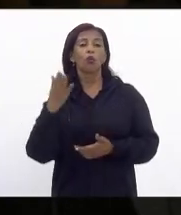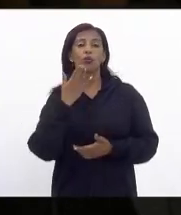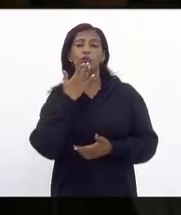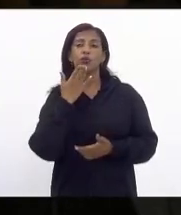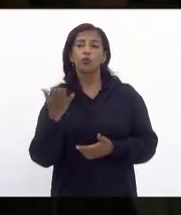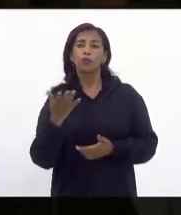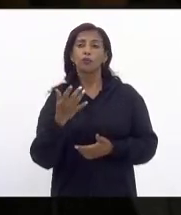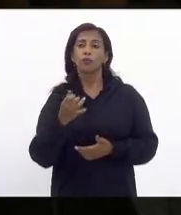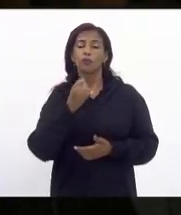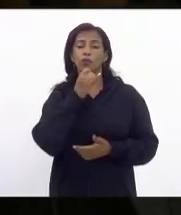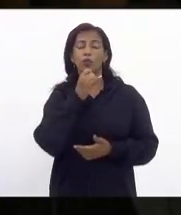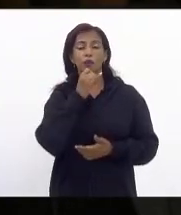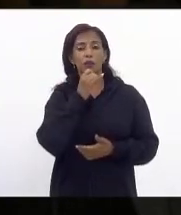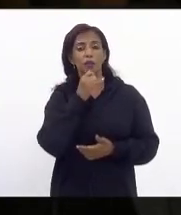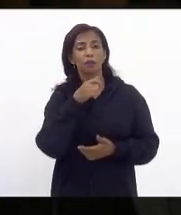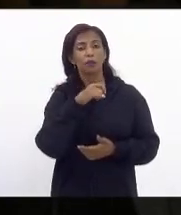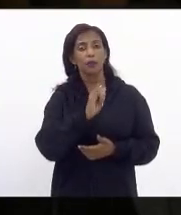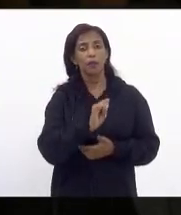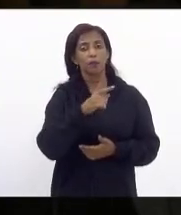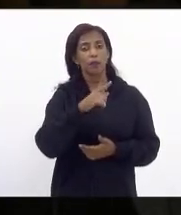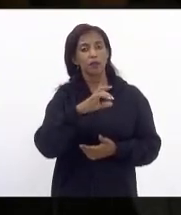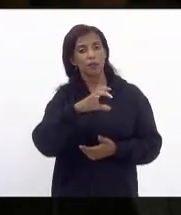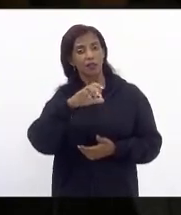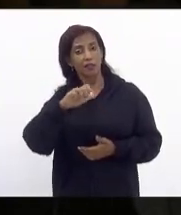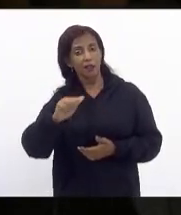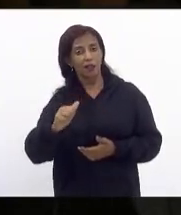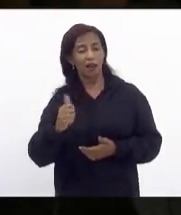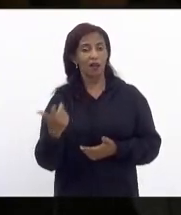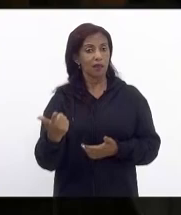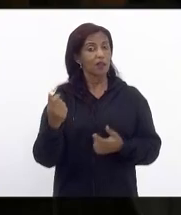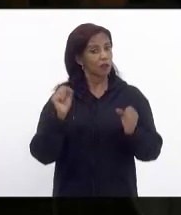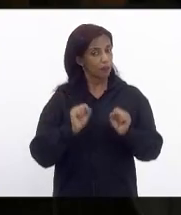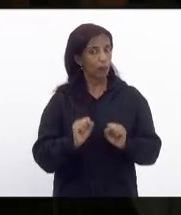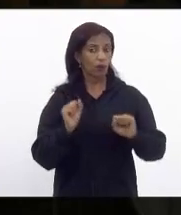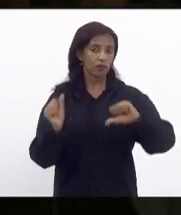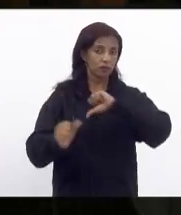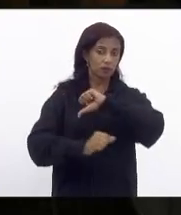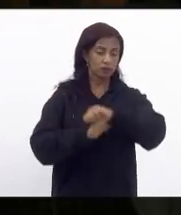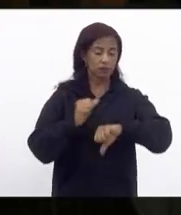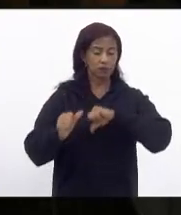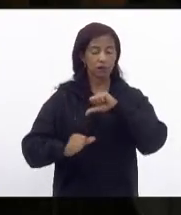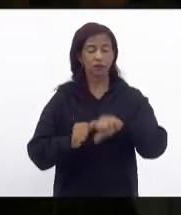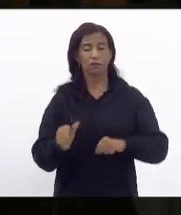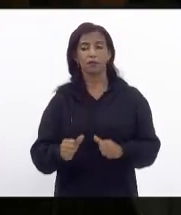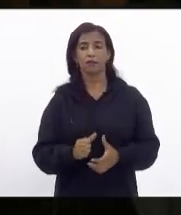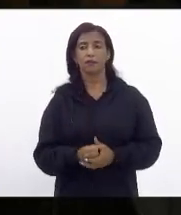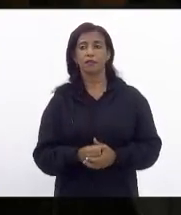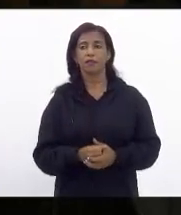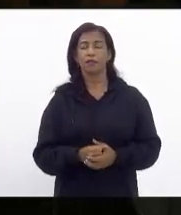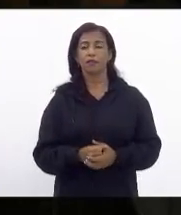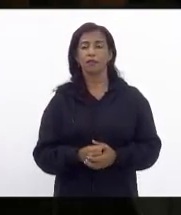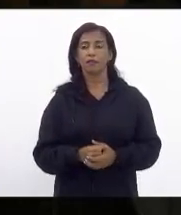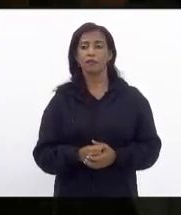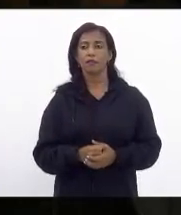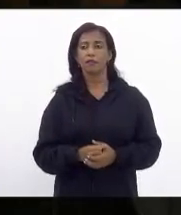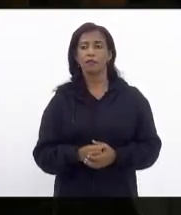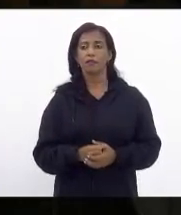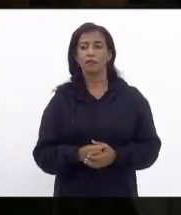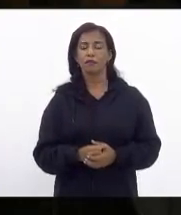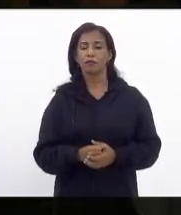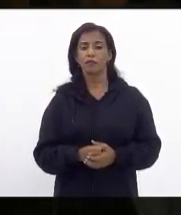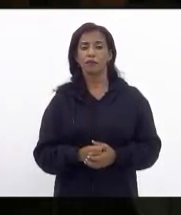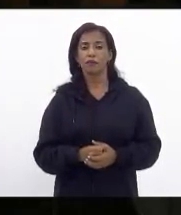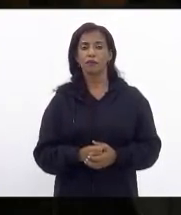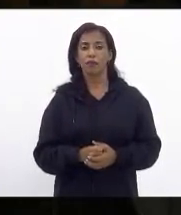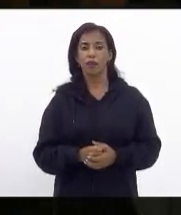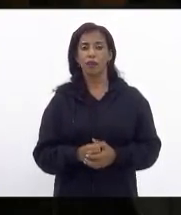nós temos por exemplo o IPCA que é um indicador para muita coisa porque não pode ser para a questão da revisão tarifária um quarto eixo que a